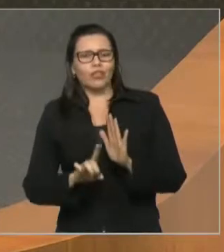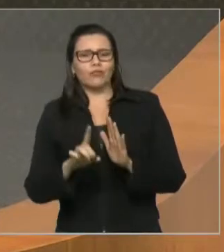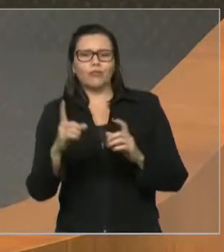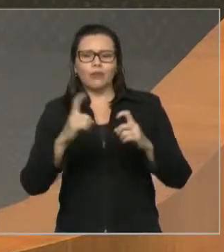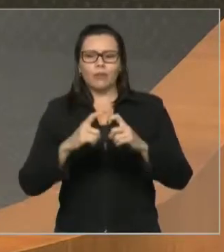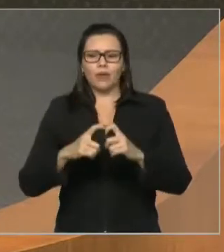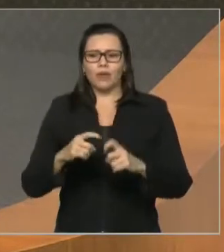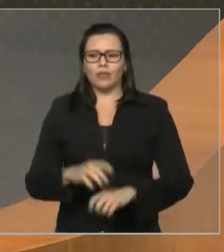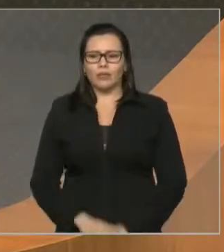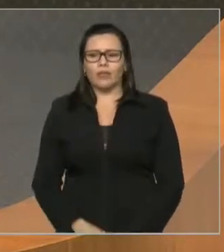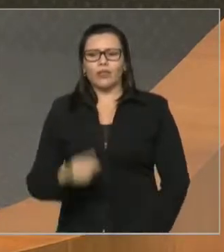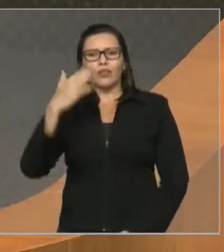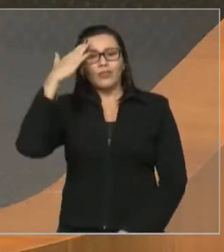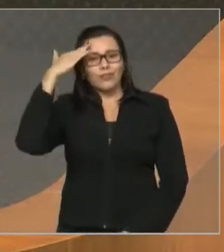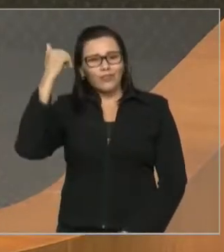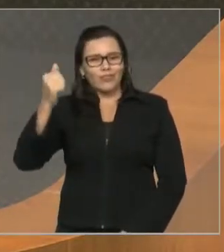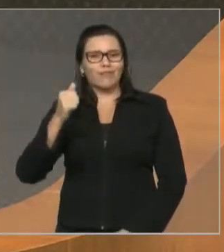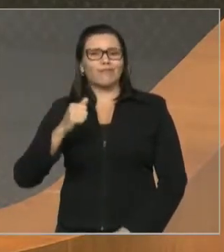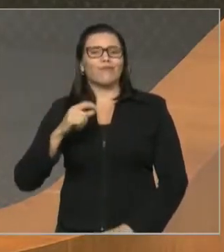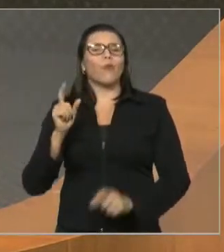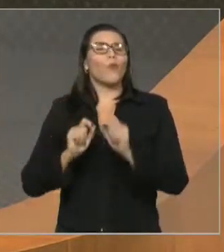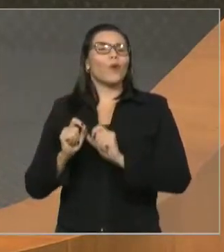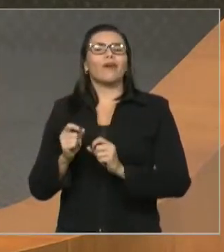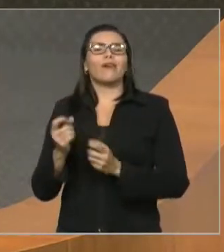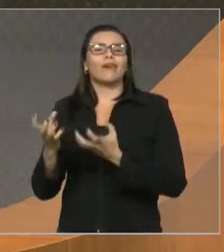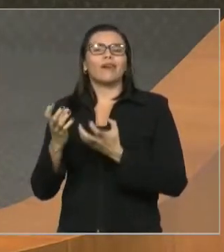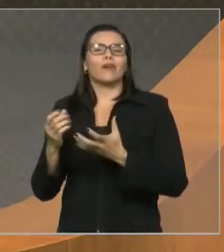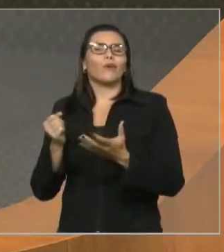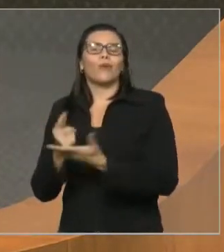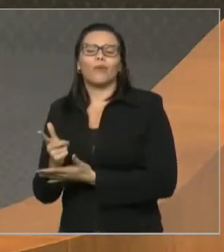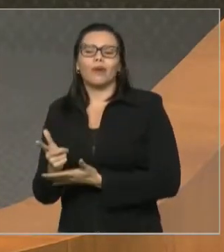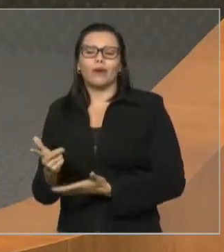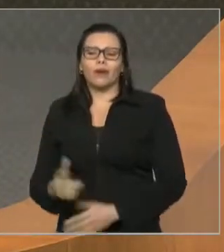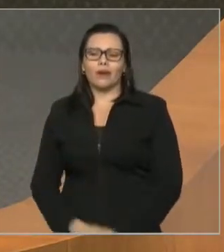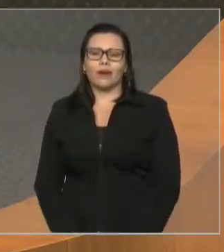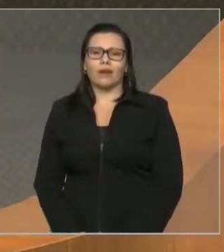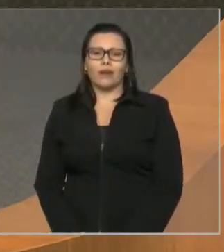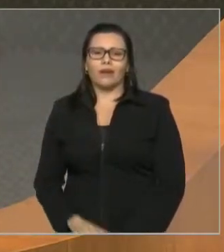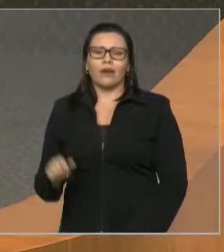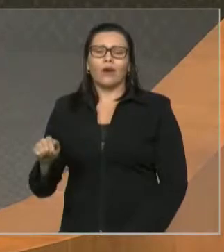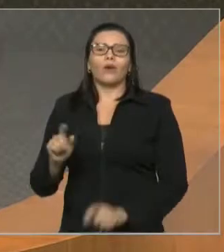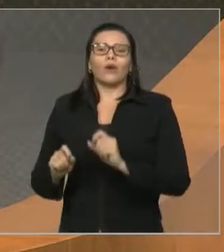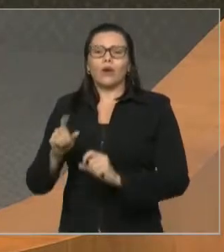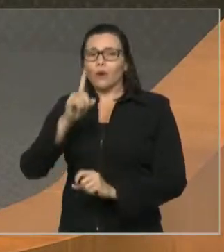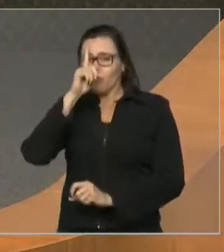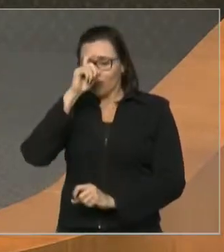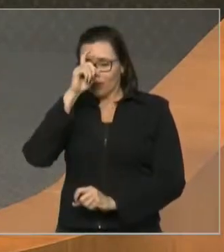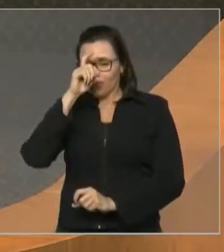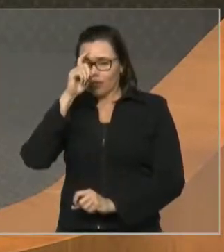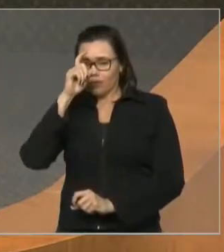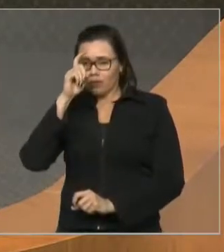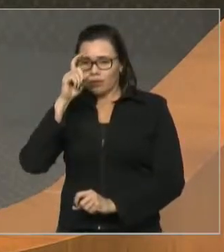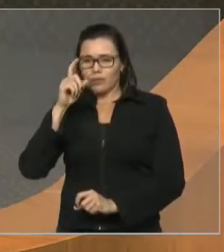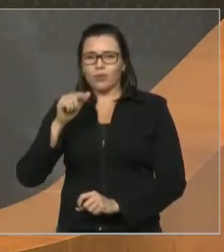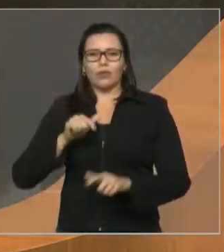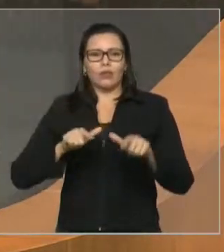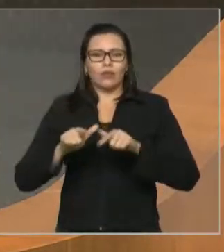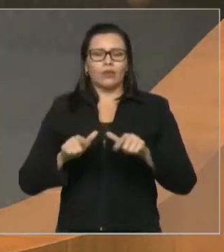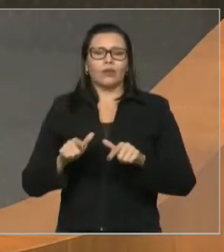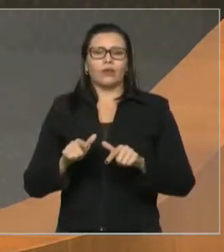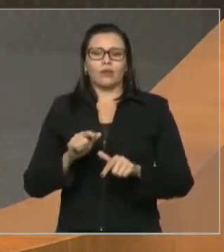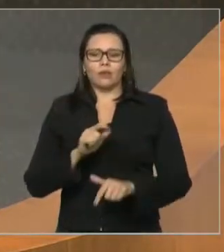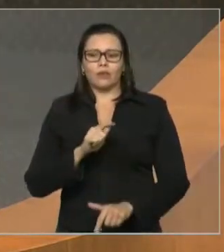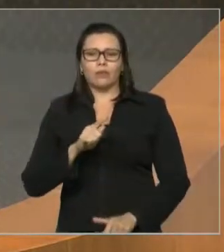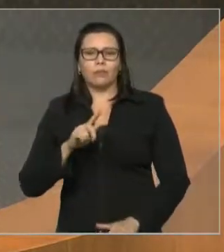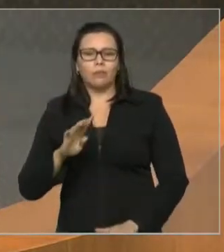hospital do servidor, para incorporar, para que esse dinheiro saia, vá para o FEPA, e o hospital venha para o plano de saúde de vocês, que é